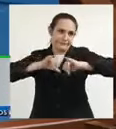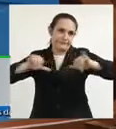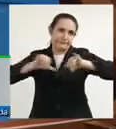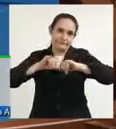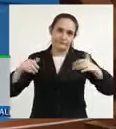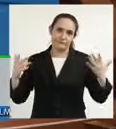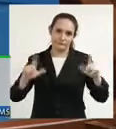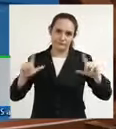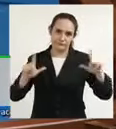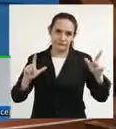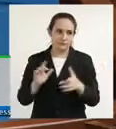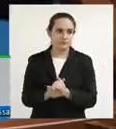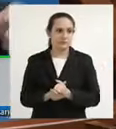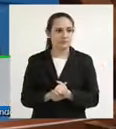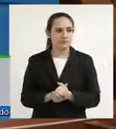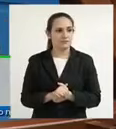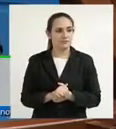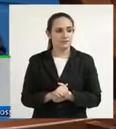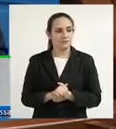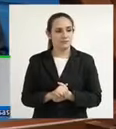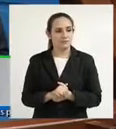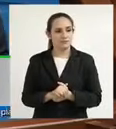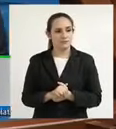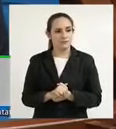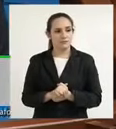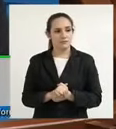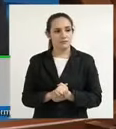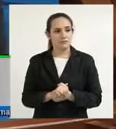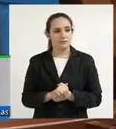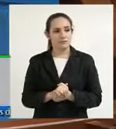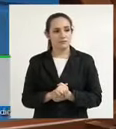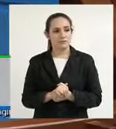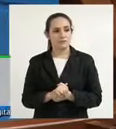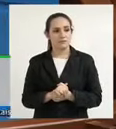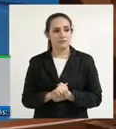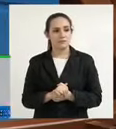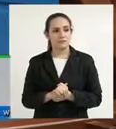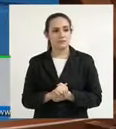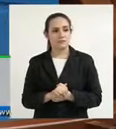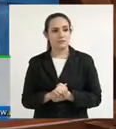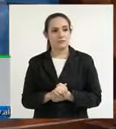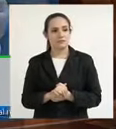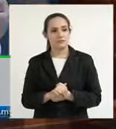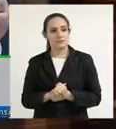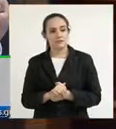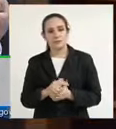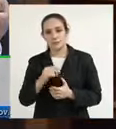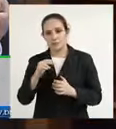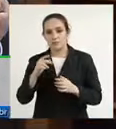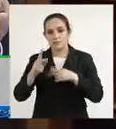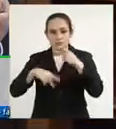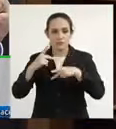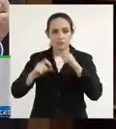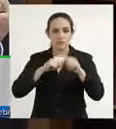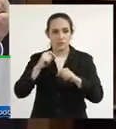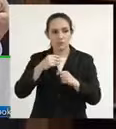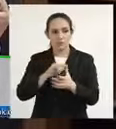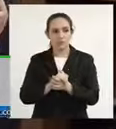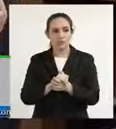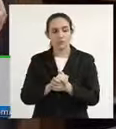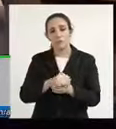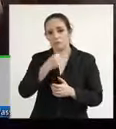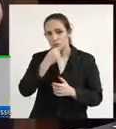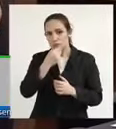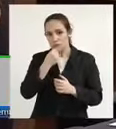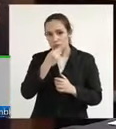segundo os dados que a gente tinha, que o menino morava no fundo da escola e que as crianças não queriam mais ir fazer educação física com medo que o menino subisse no